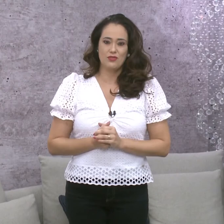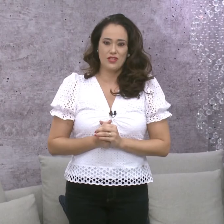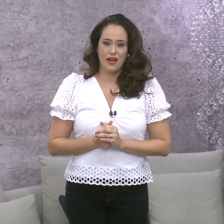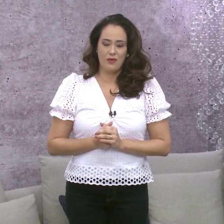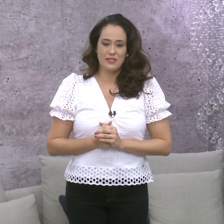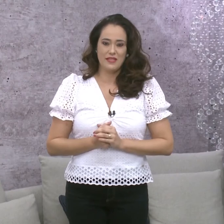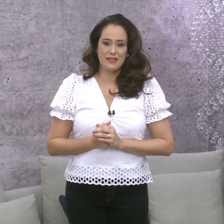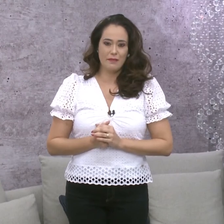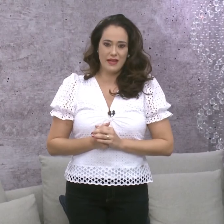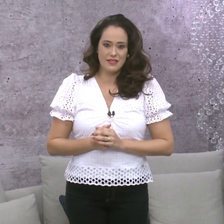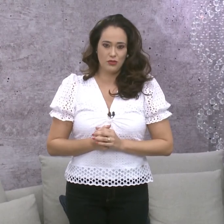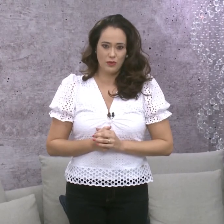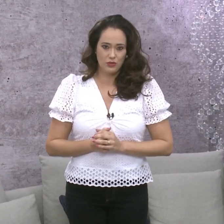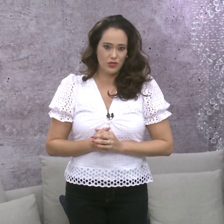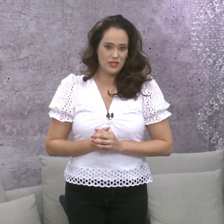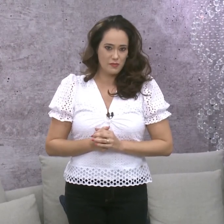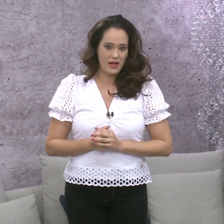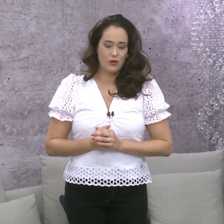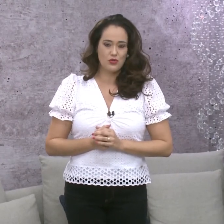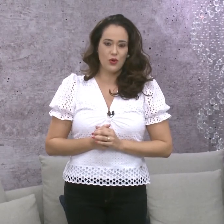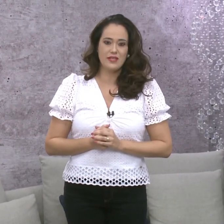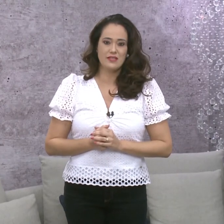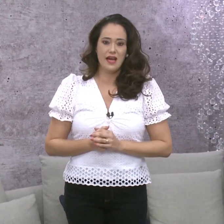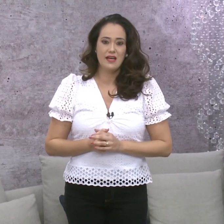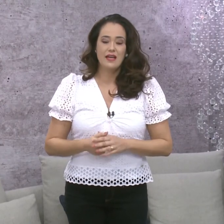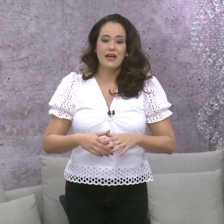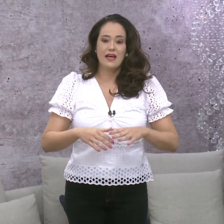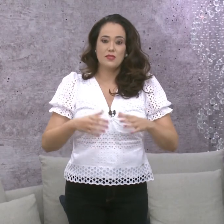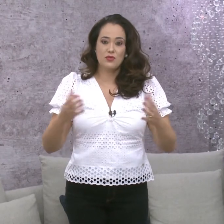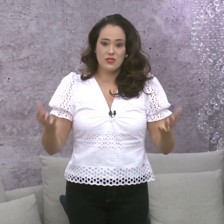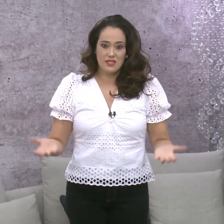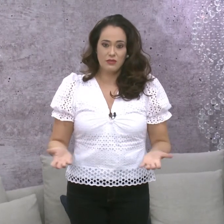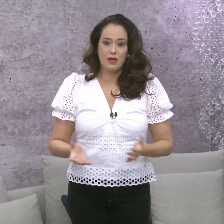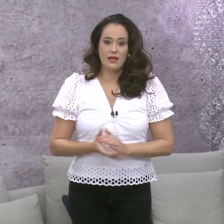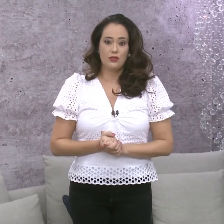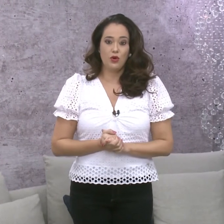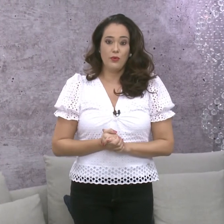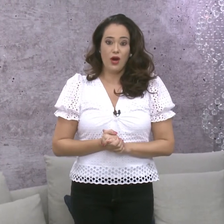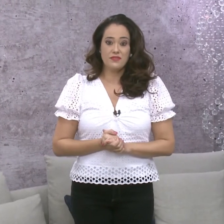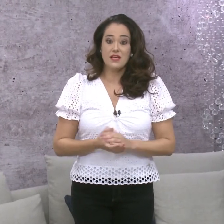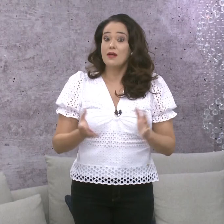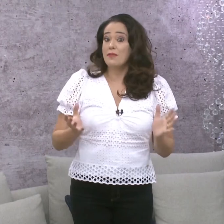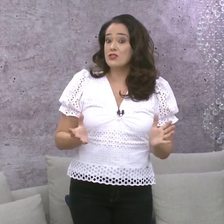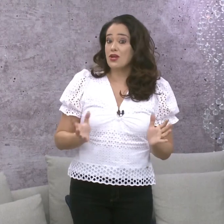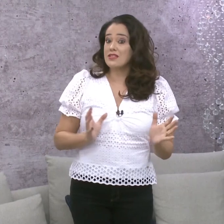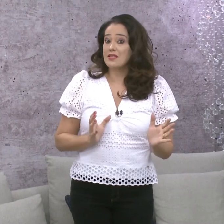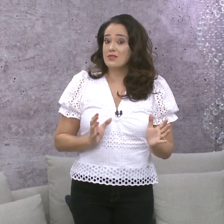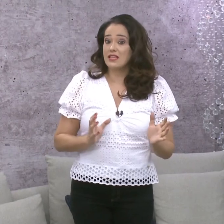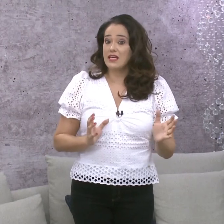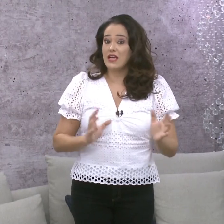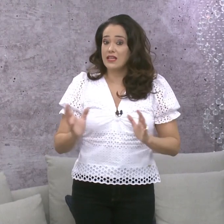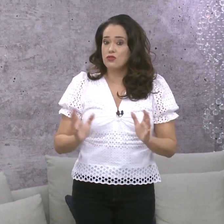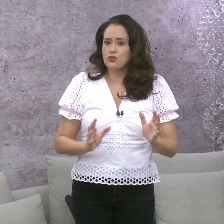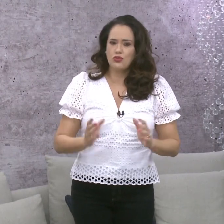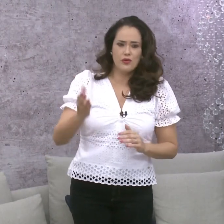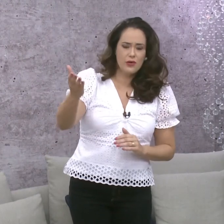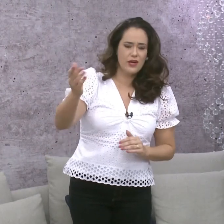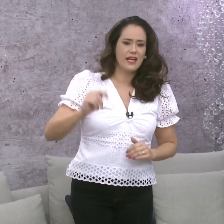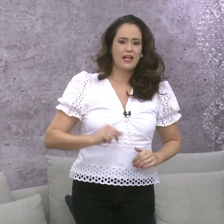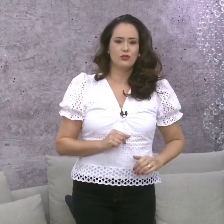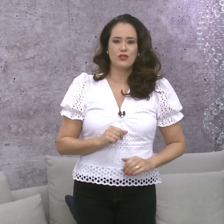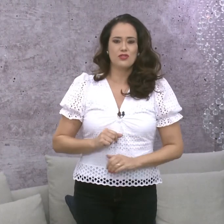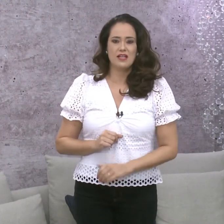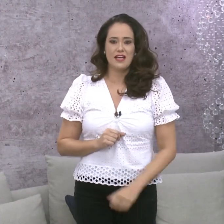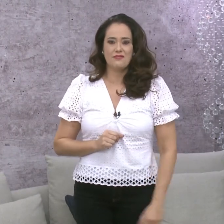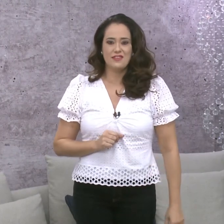gente do lado de cá. O SBT também está tomando todas as precauções, né? As pessoas estão trabalhando home office, mas nós estamos aqui, aqui no estúdio,